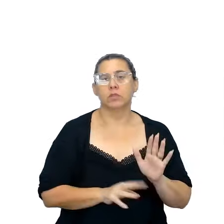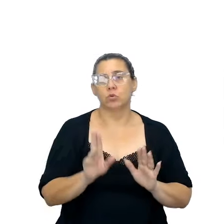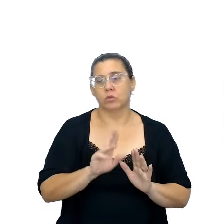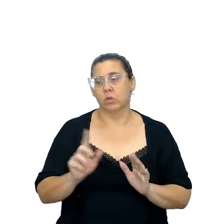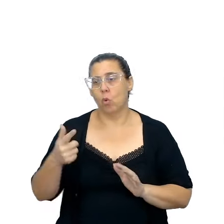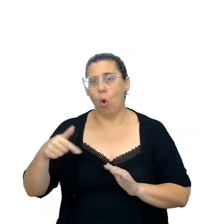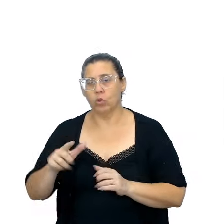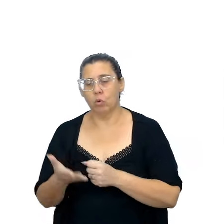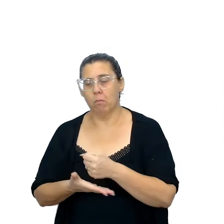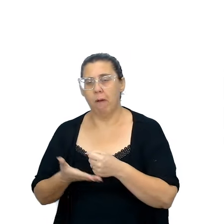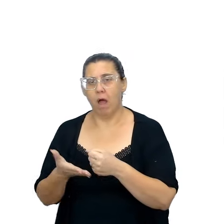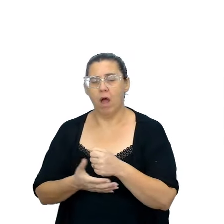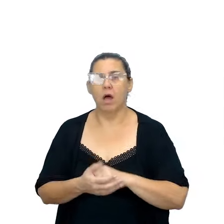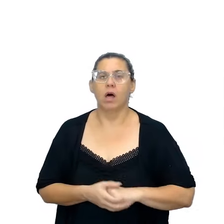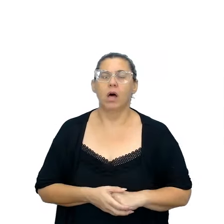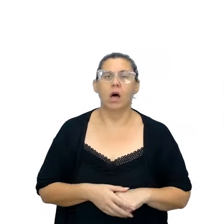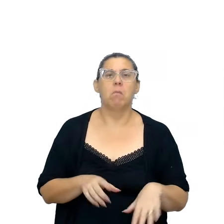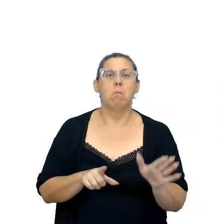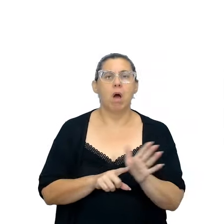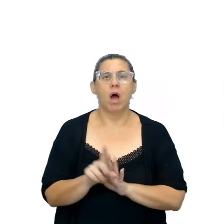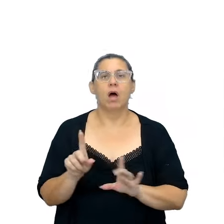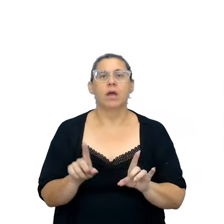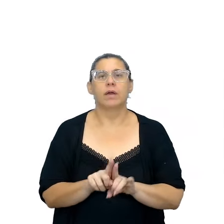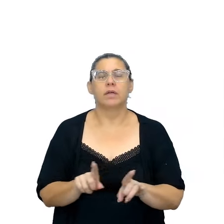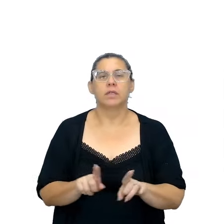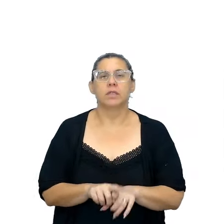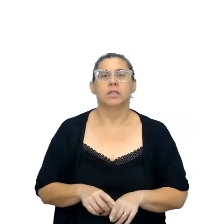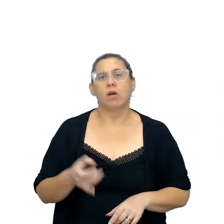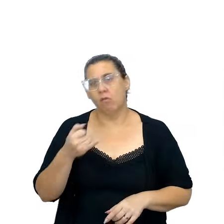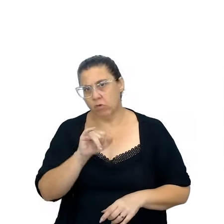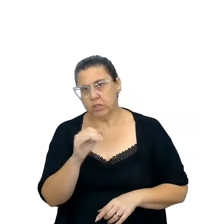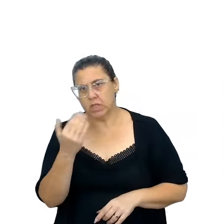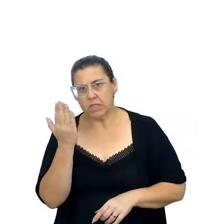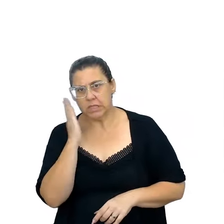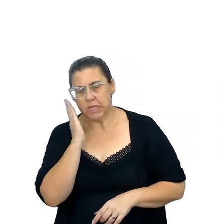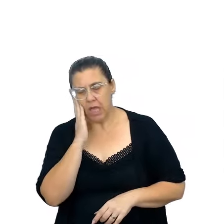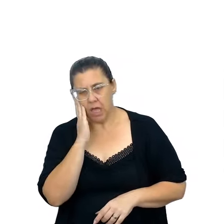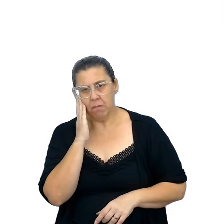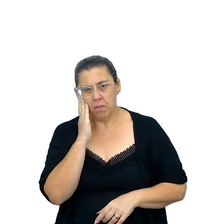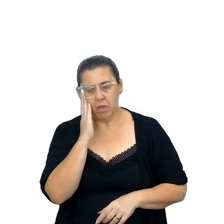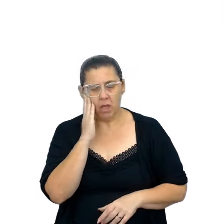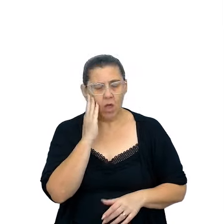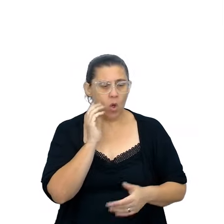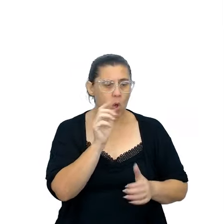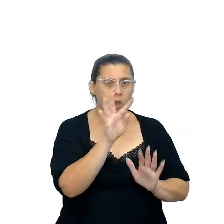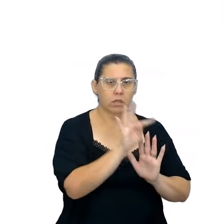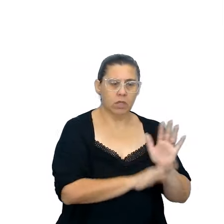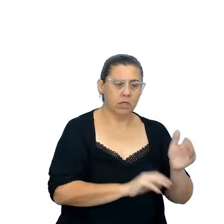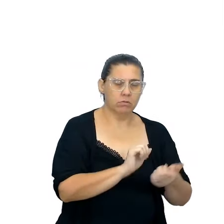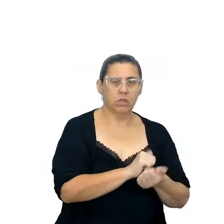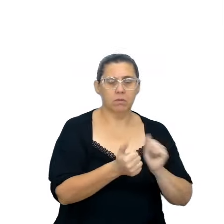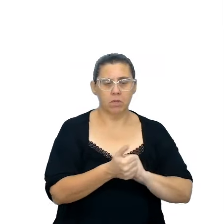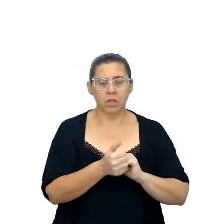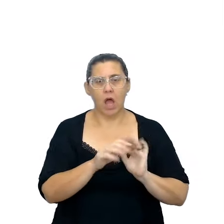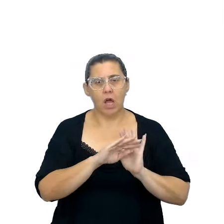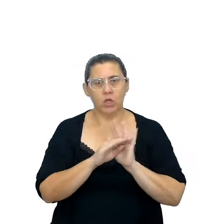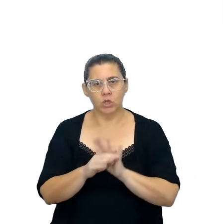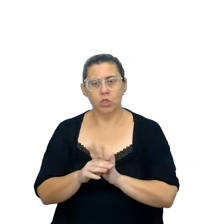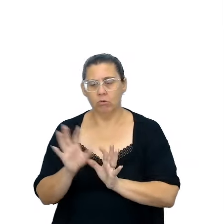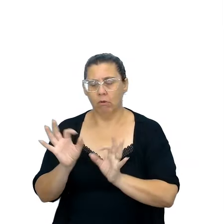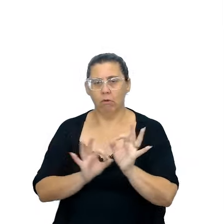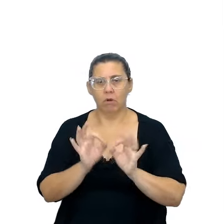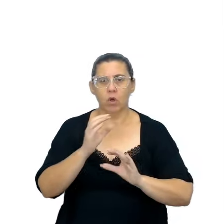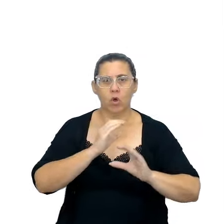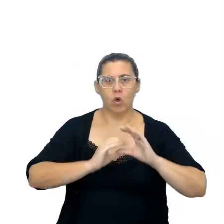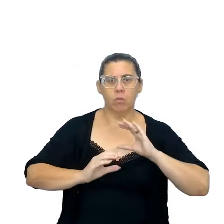texto base, podemos também perguntar se você reconhece que a retextualização auxilia no processo de